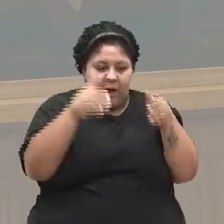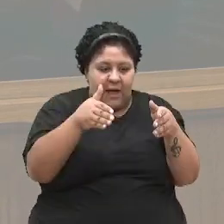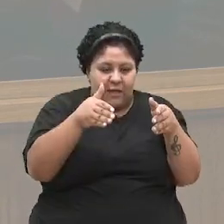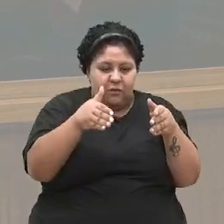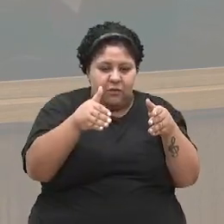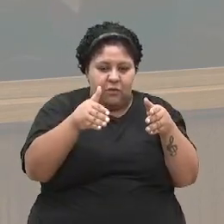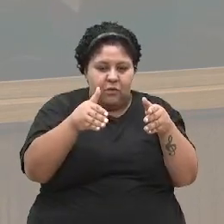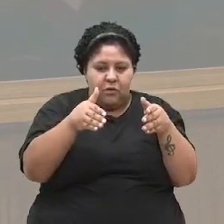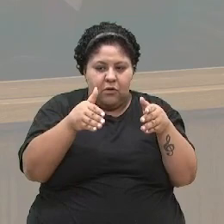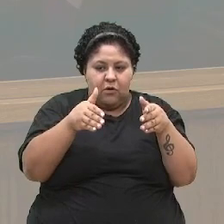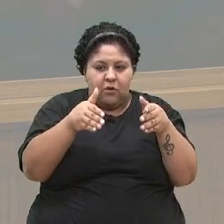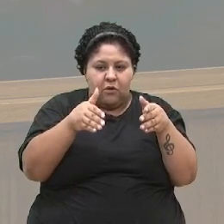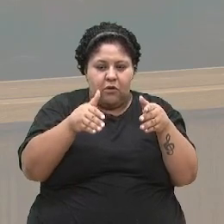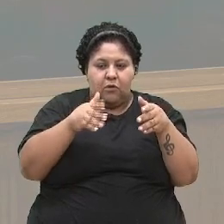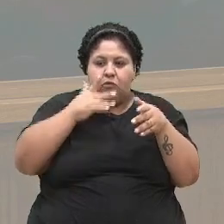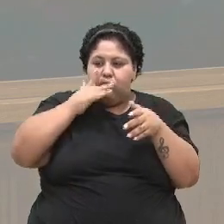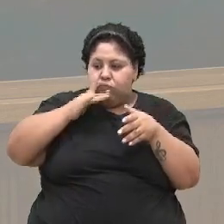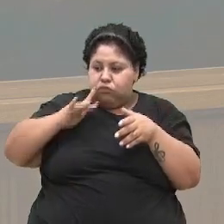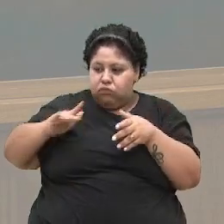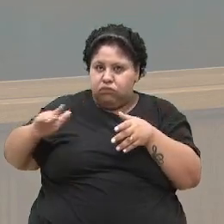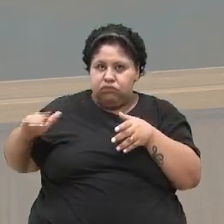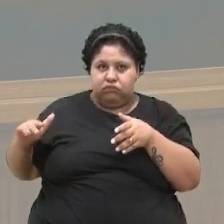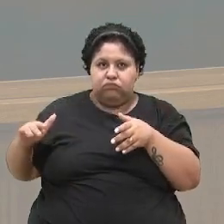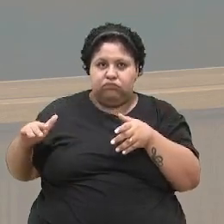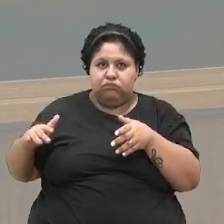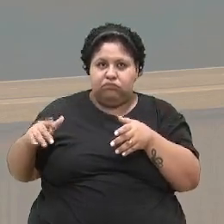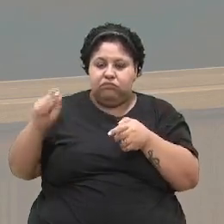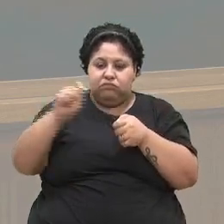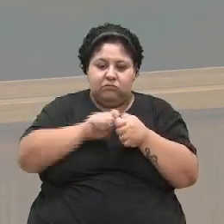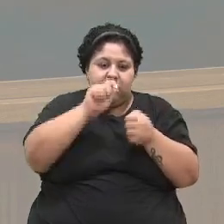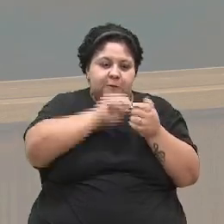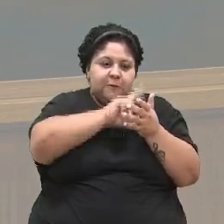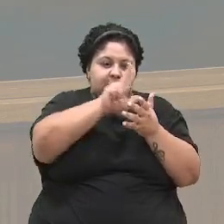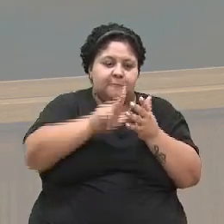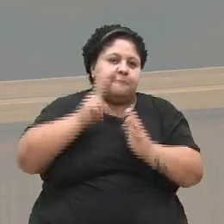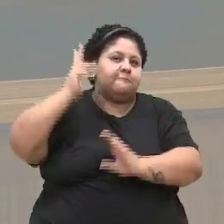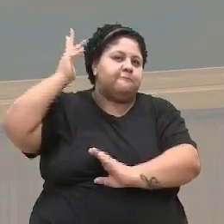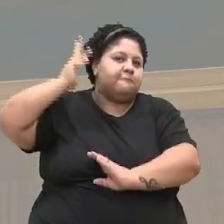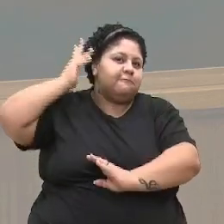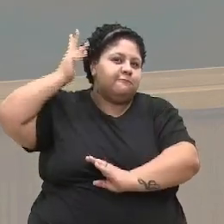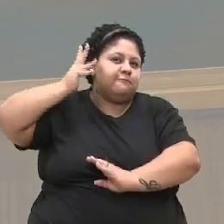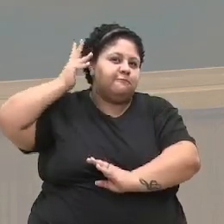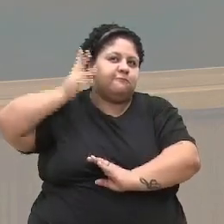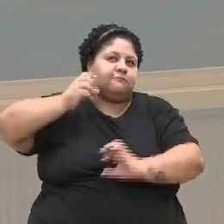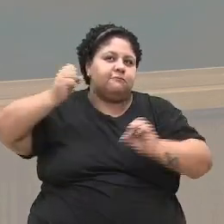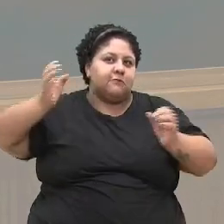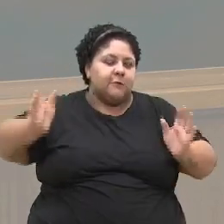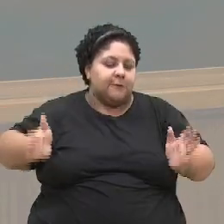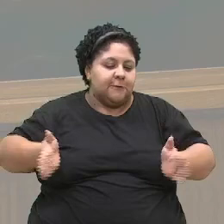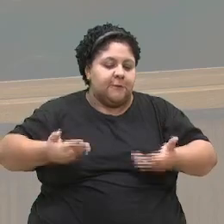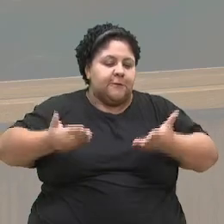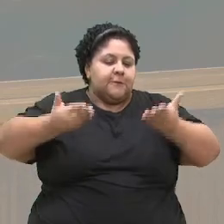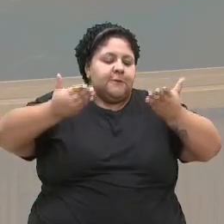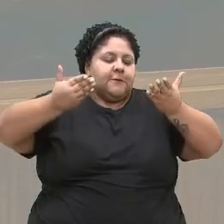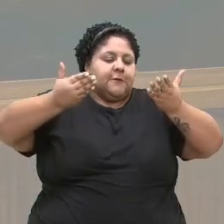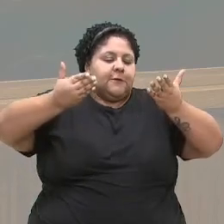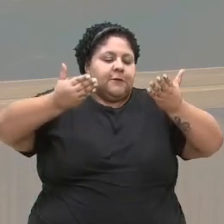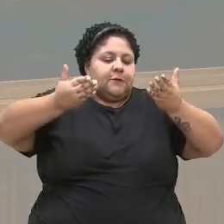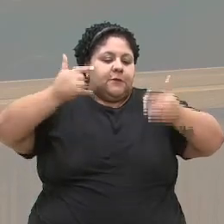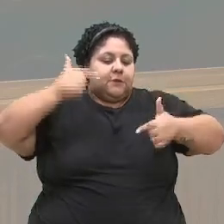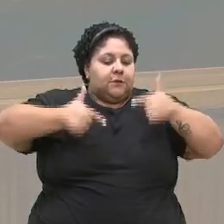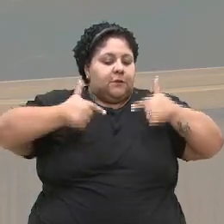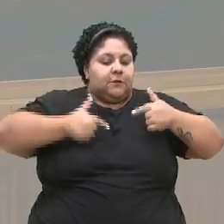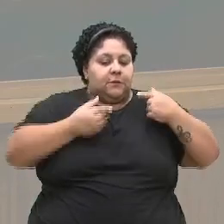Ele faz várias palestras motivadoras, trabalha